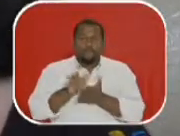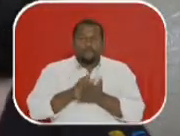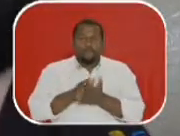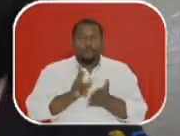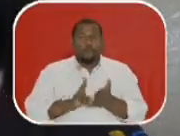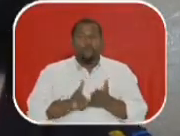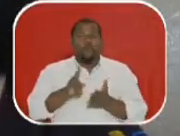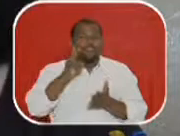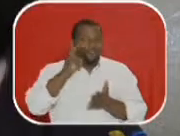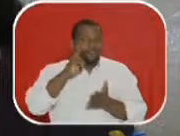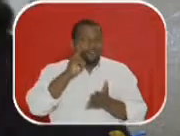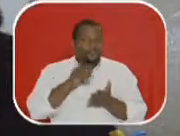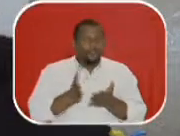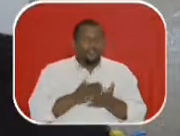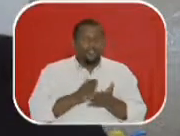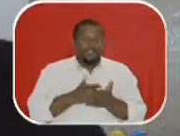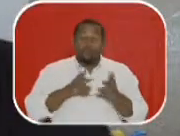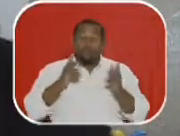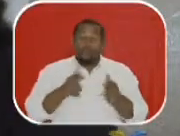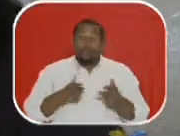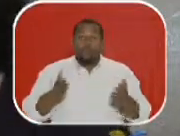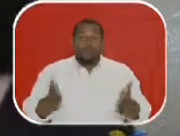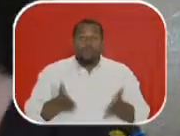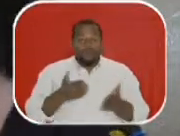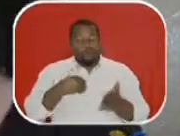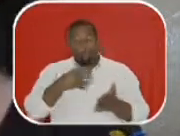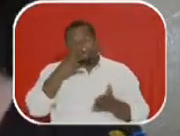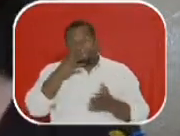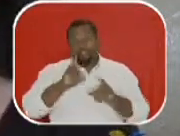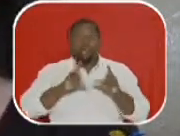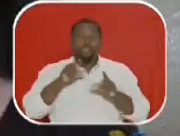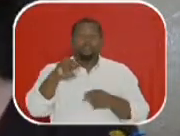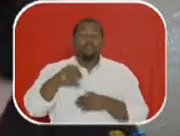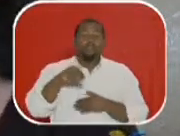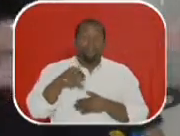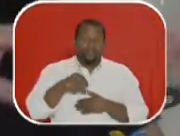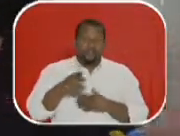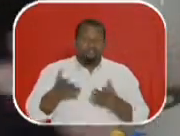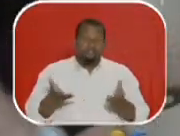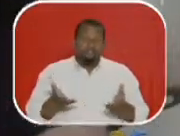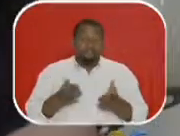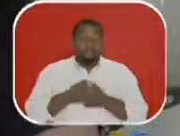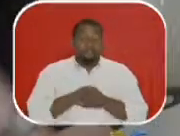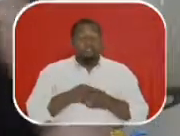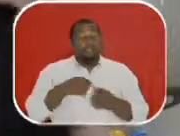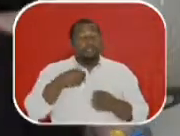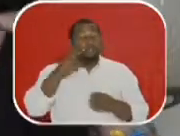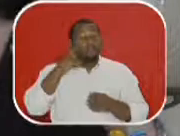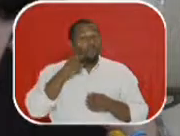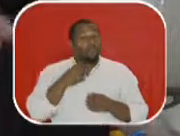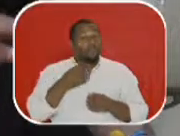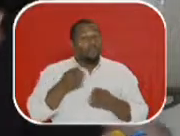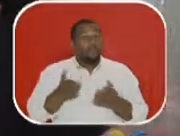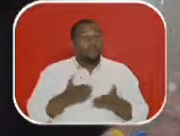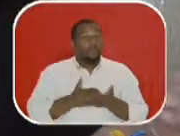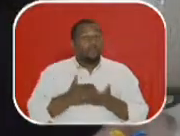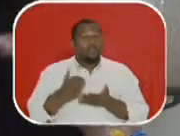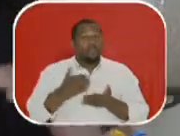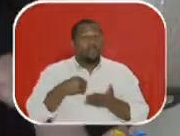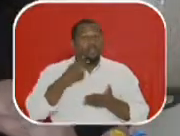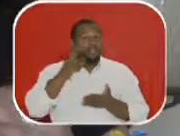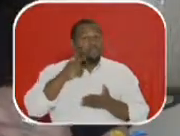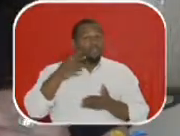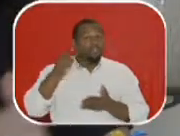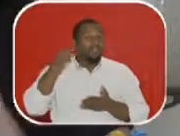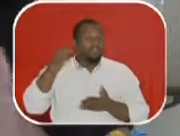a continuação da história? É o equivalente hoje a você acompanhar a telenovela. Nessa historinha aí, a gente não pode esquecer esse